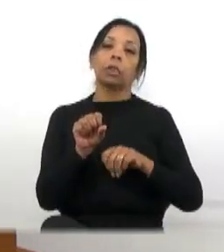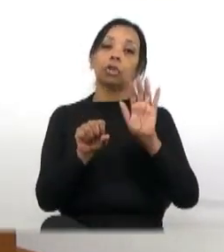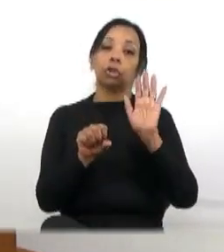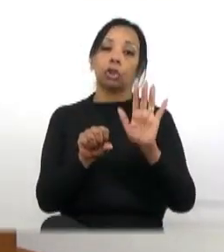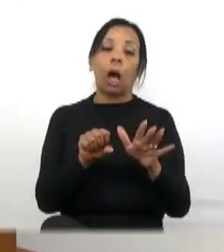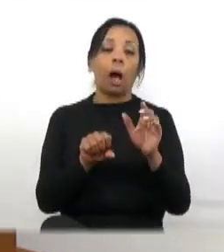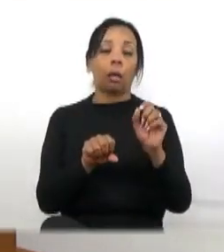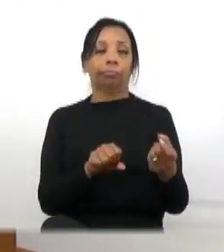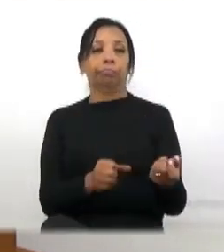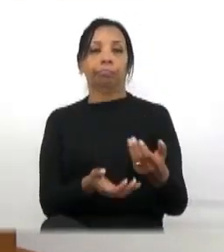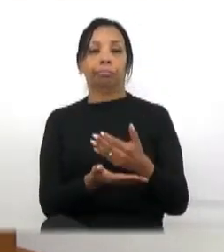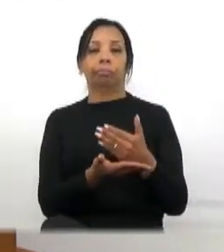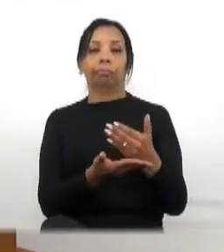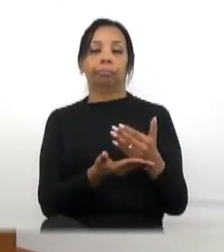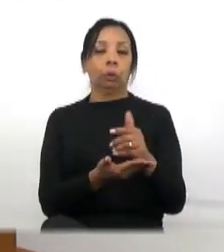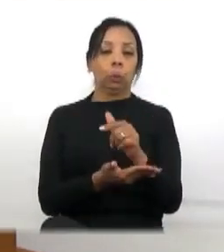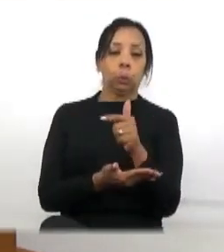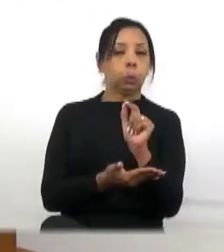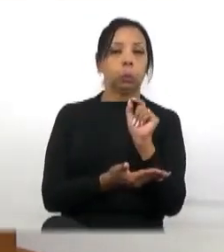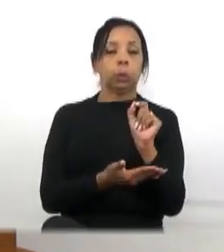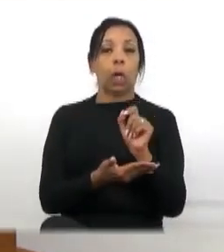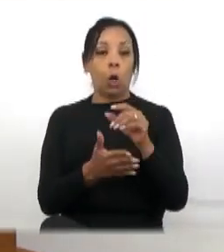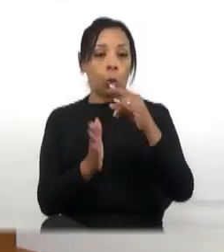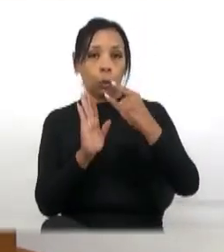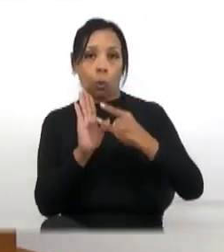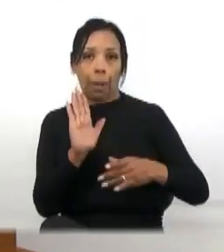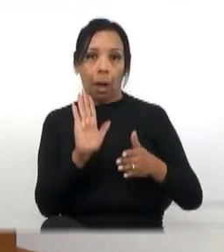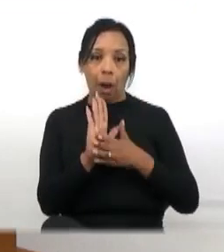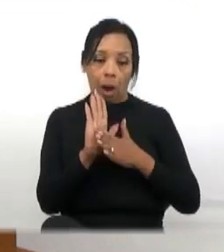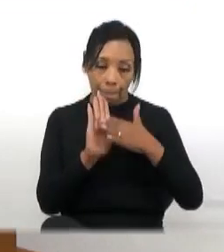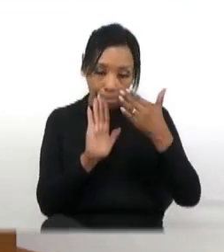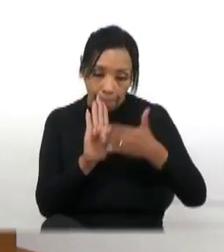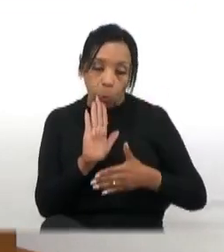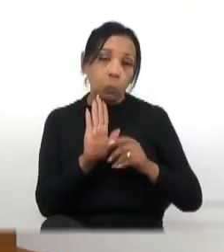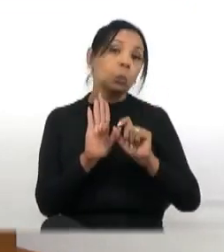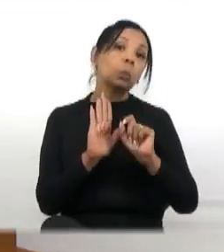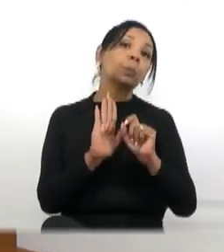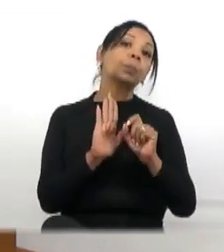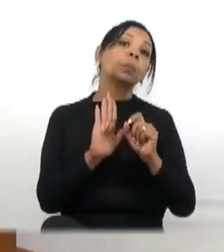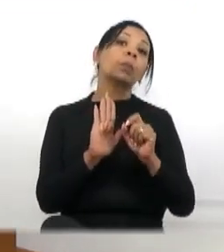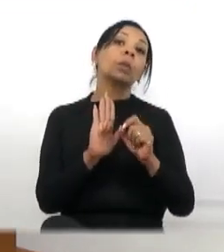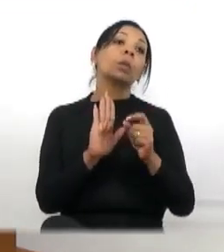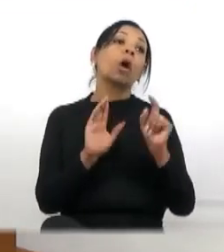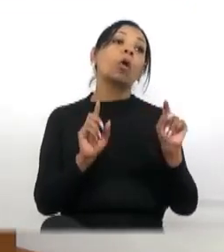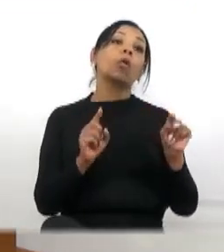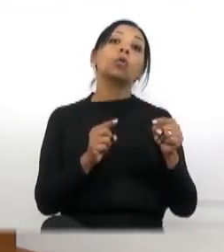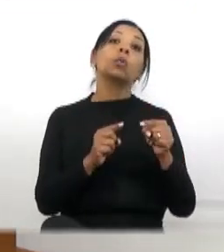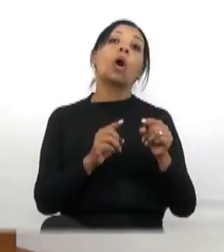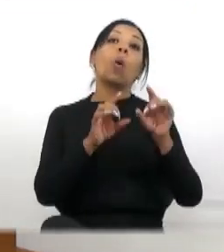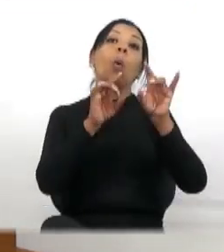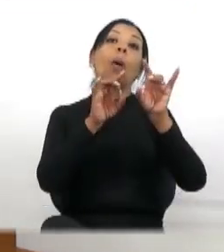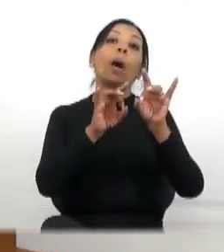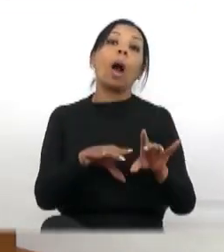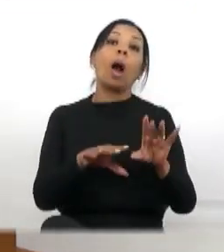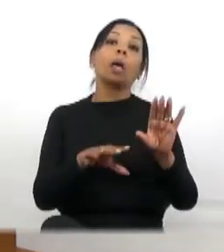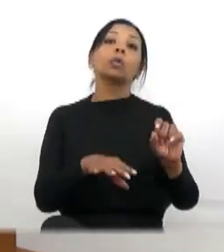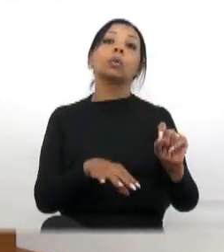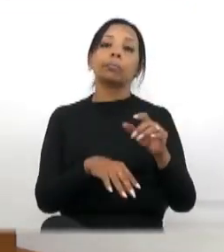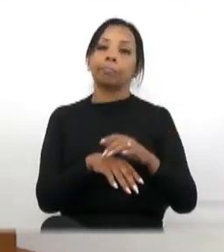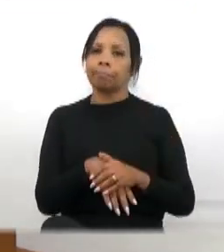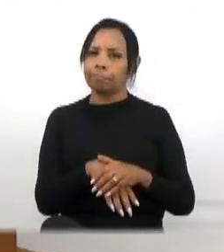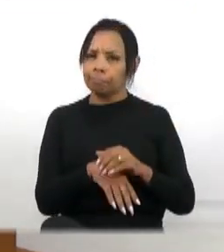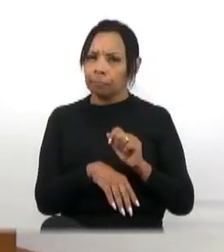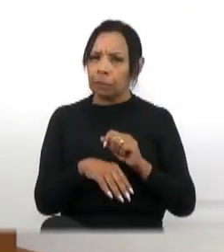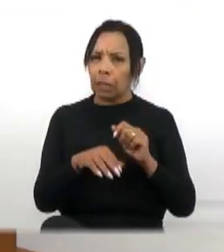não temos nenhum documento que comprova qual é a destinação de resíduos dessa empresa que muito provavelmente está indo para